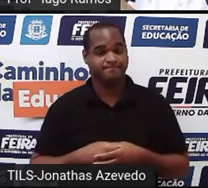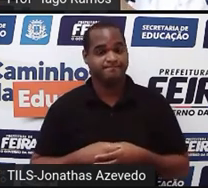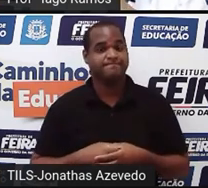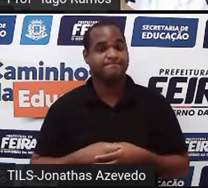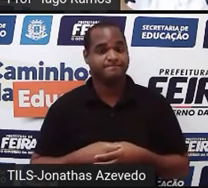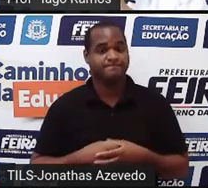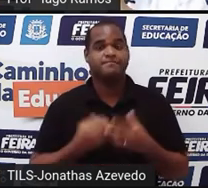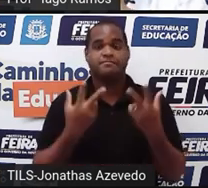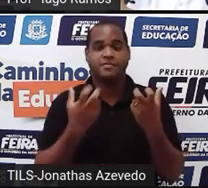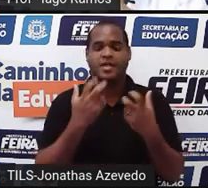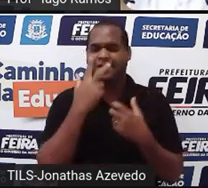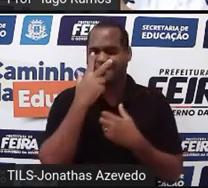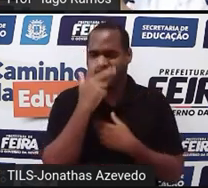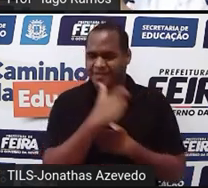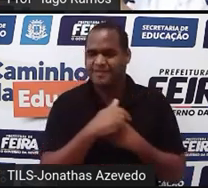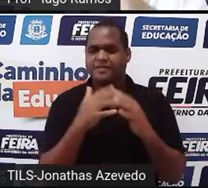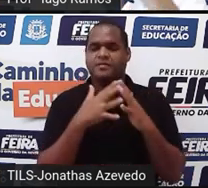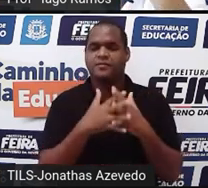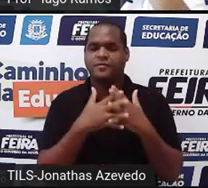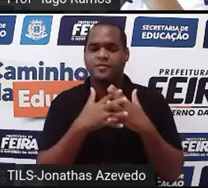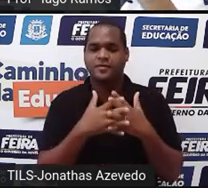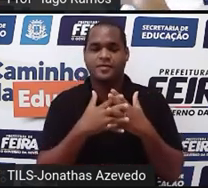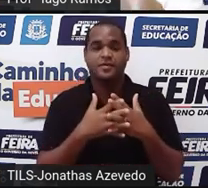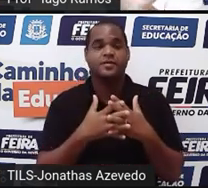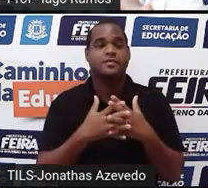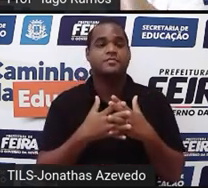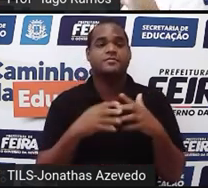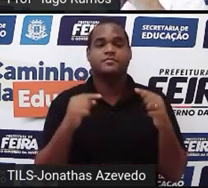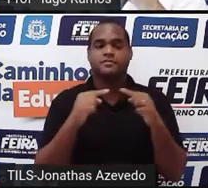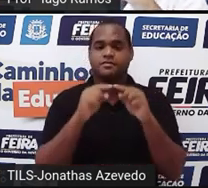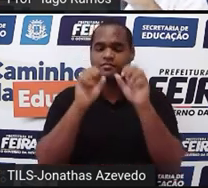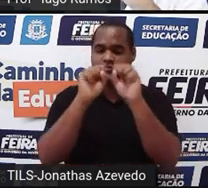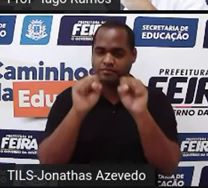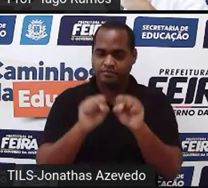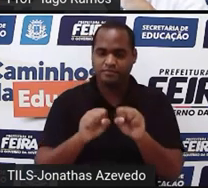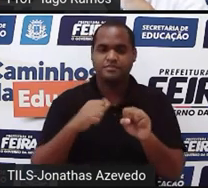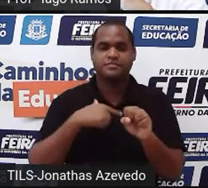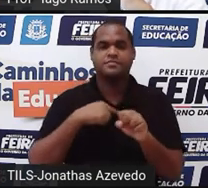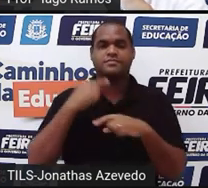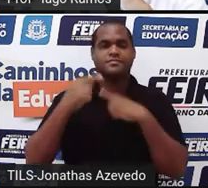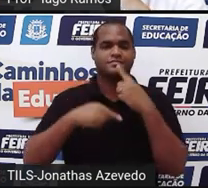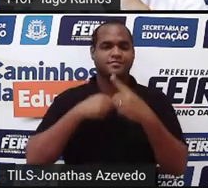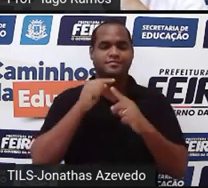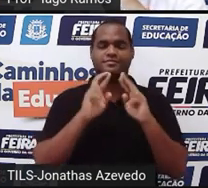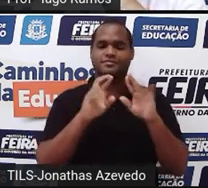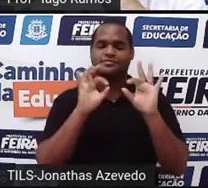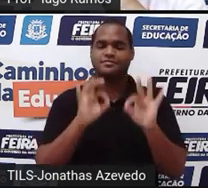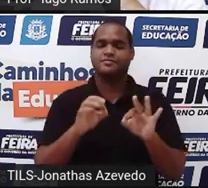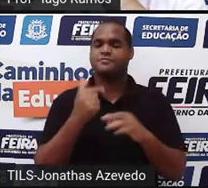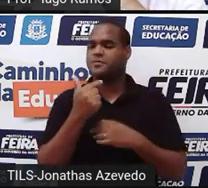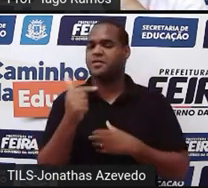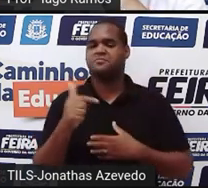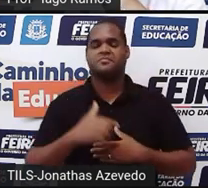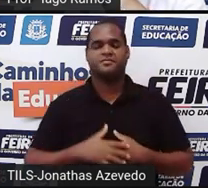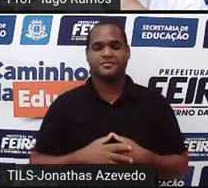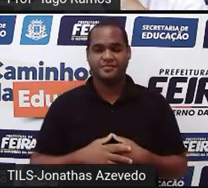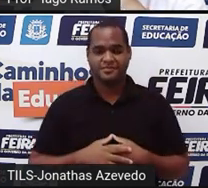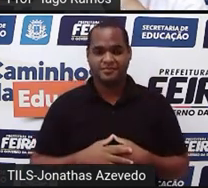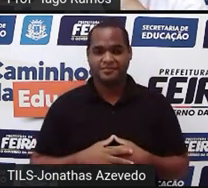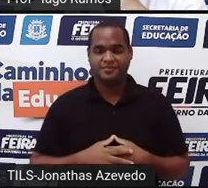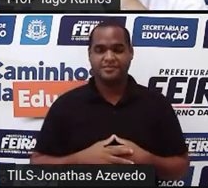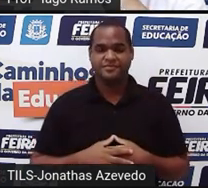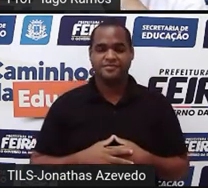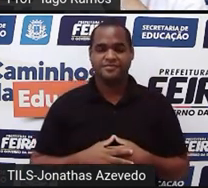percebeu a confusão? Então, esse sistema aqui a gente disse que não tem solução, tá bom?